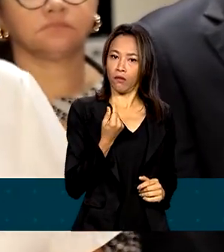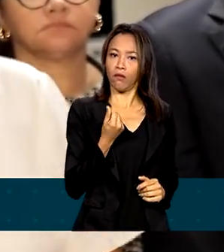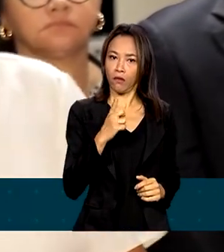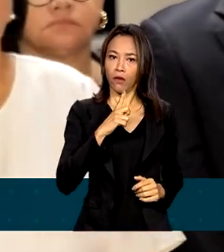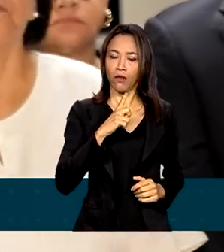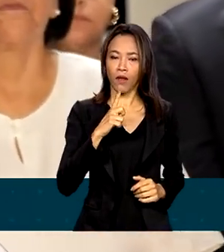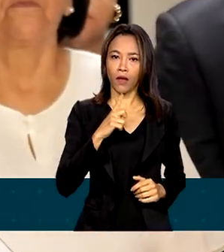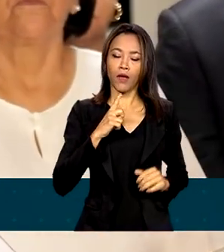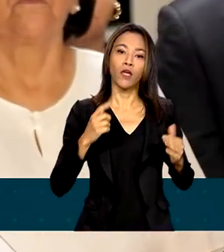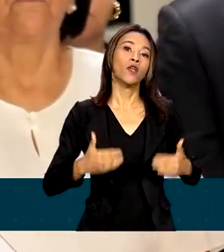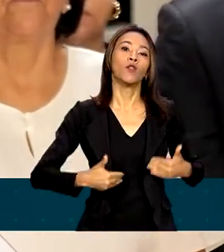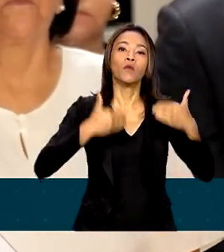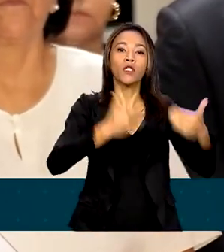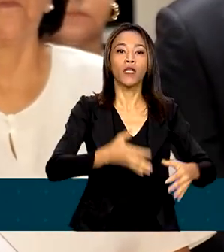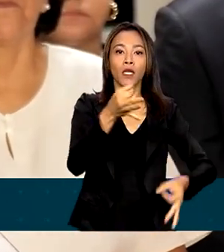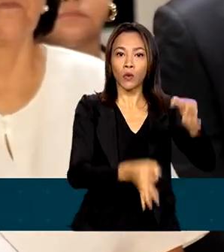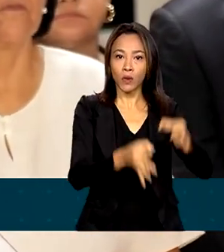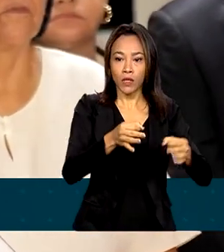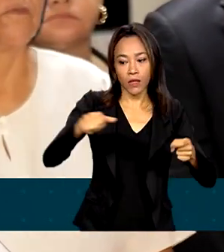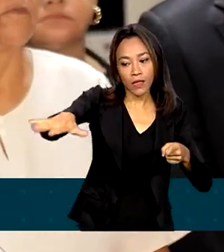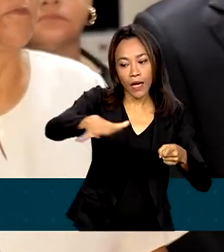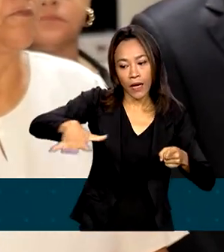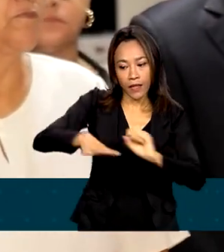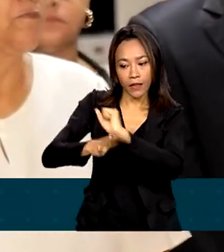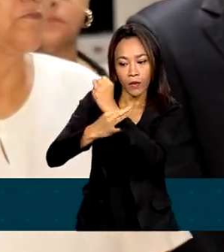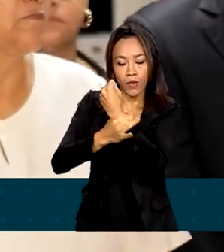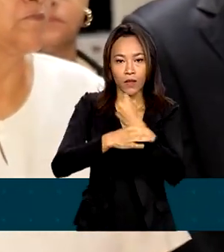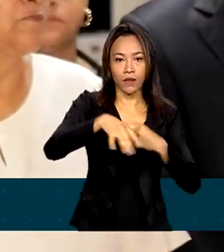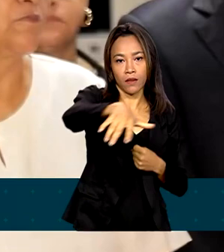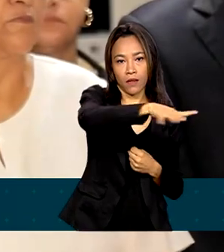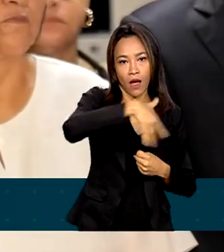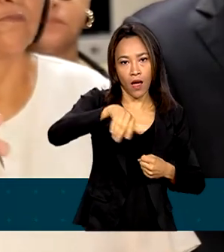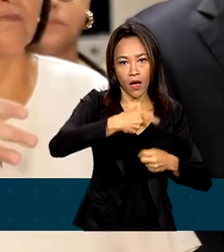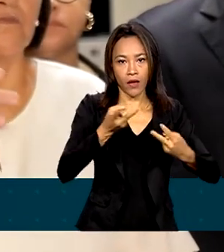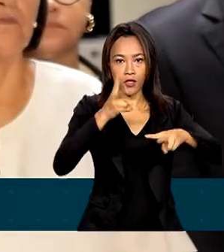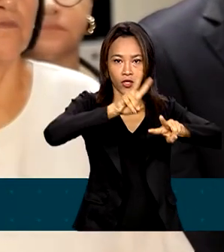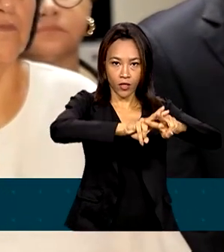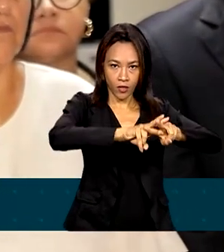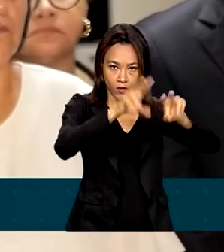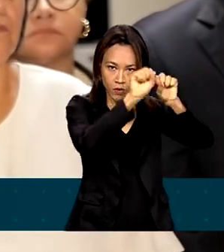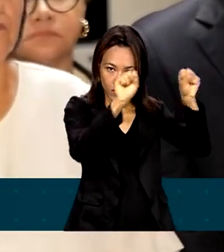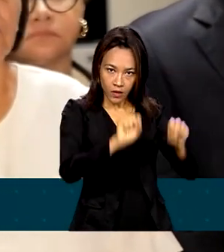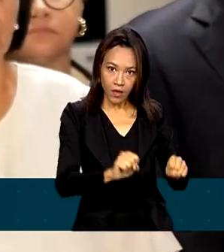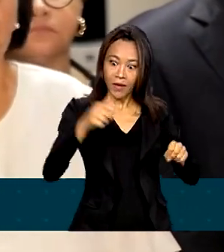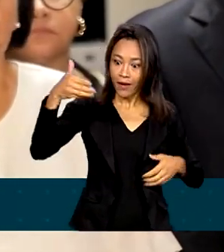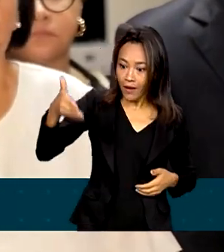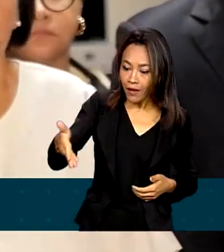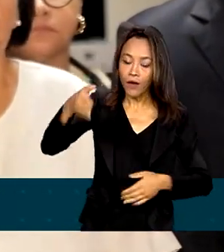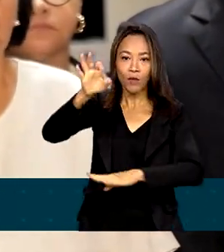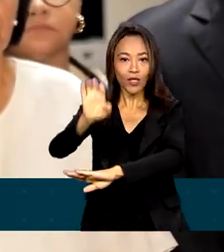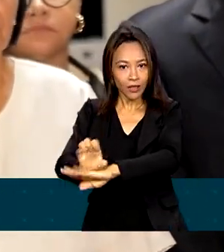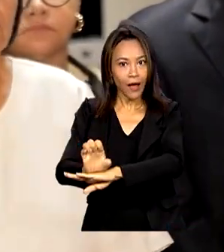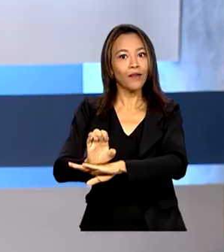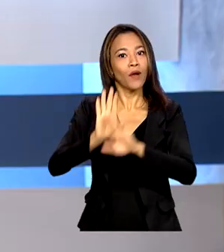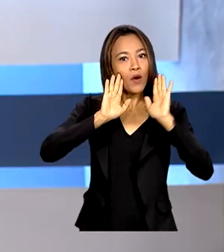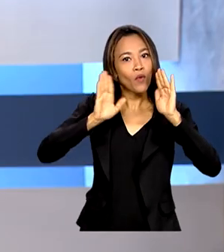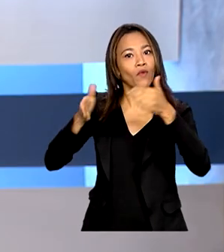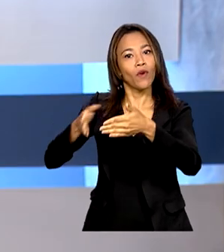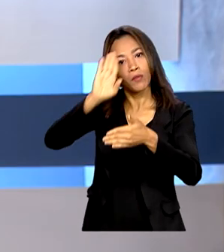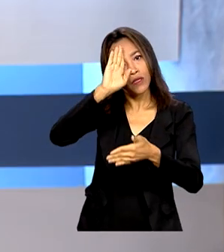tanto na área de segurança pública quanto na área penitenciária. E, nesse momento, o Rio Grande do Norte é uma prioridade nacional.